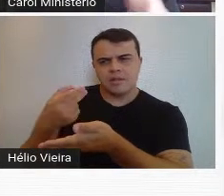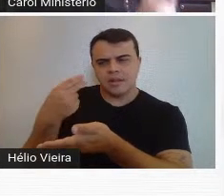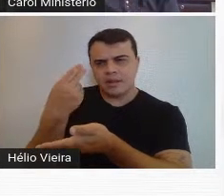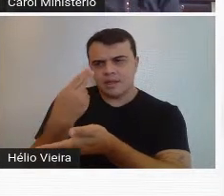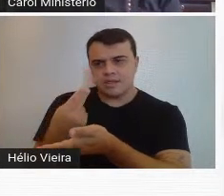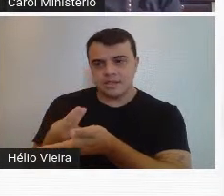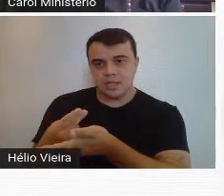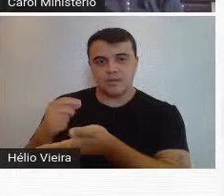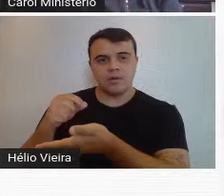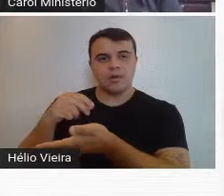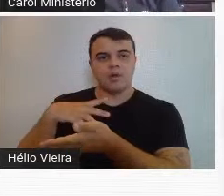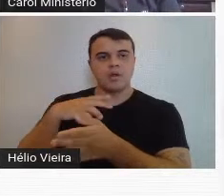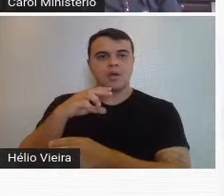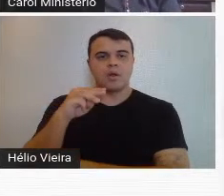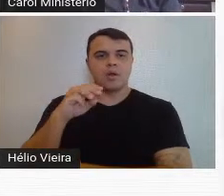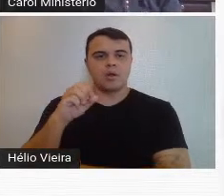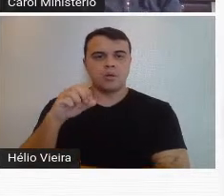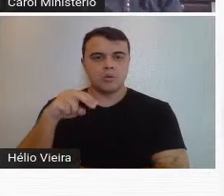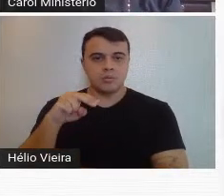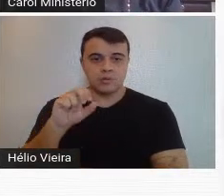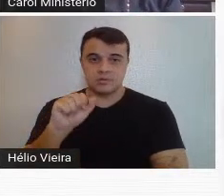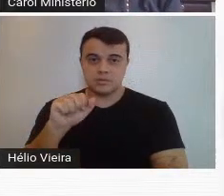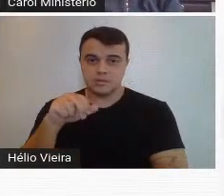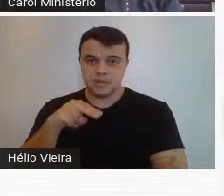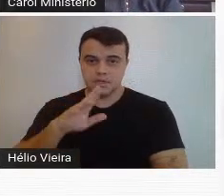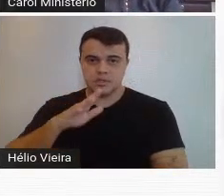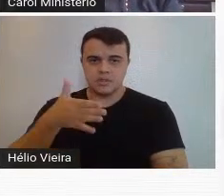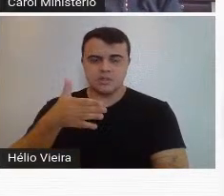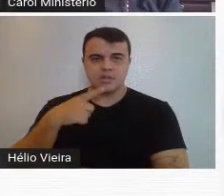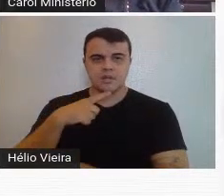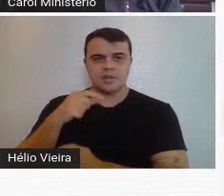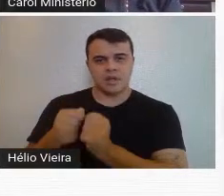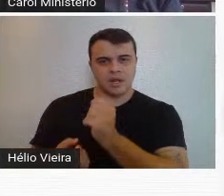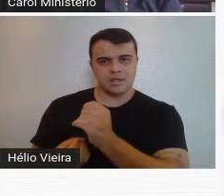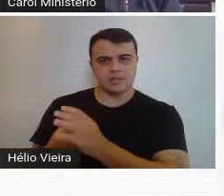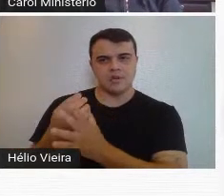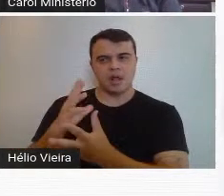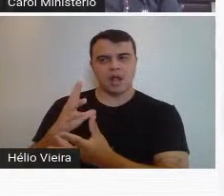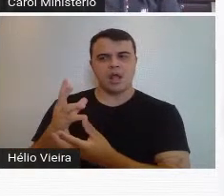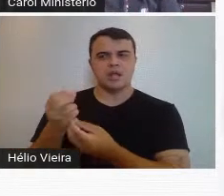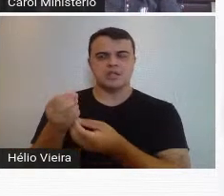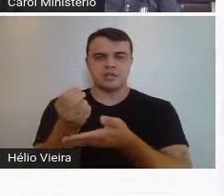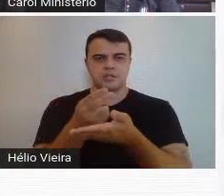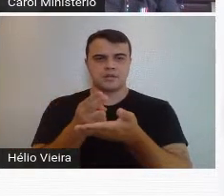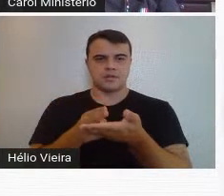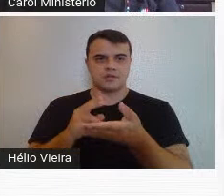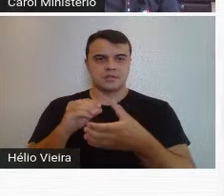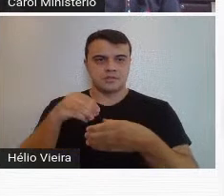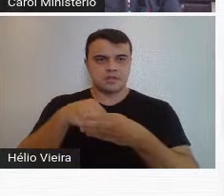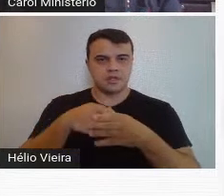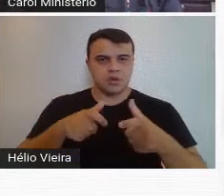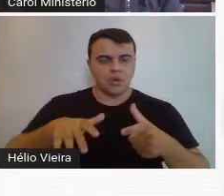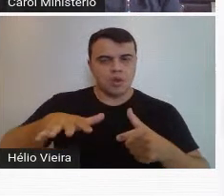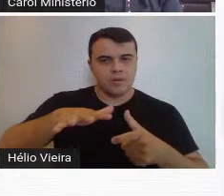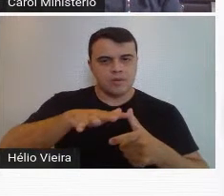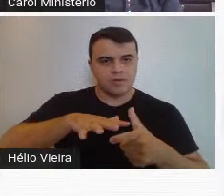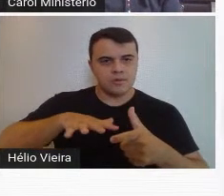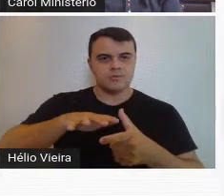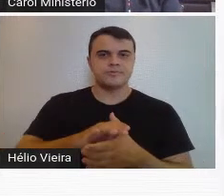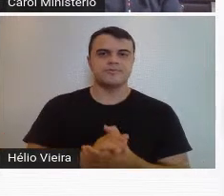caricaturista, o Monsan também, a gente já vê aí um pouco a introdução das artes gráficas dentro desse universo,